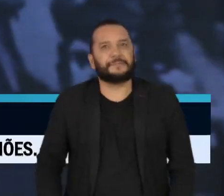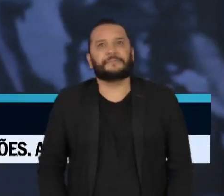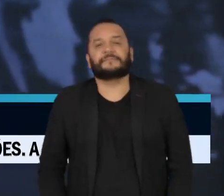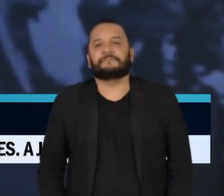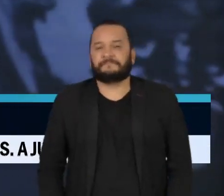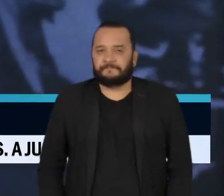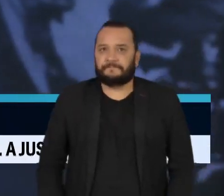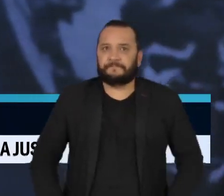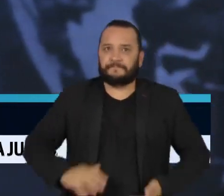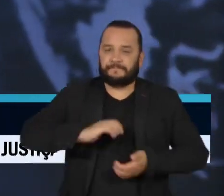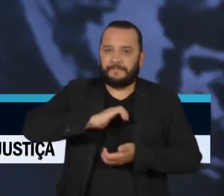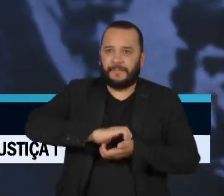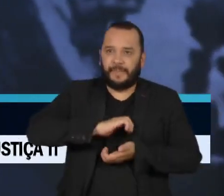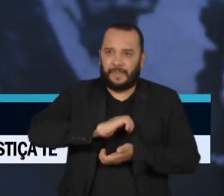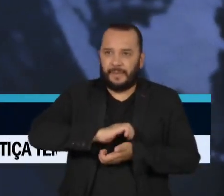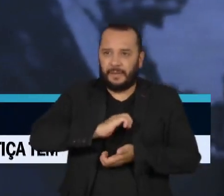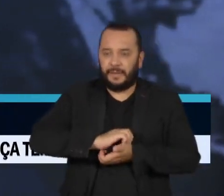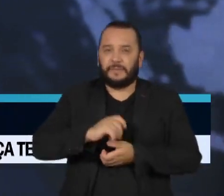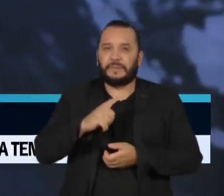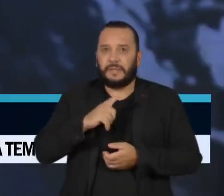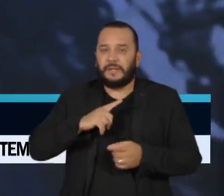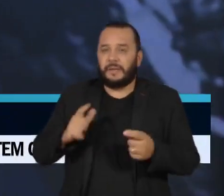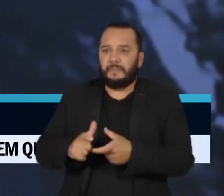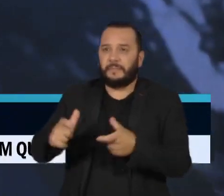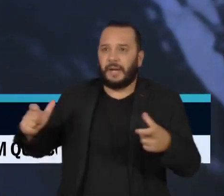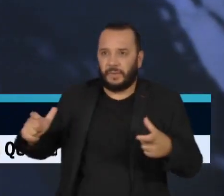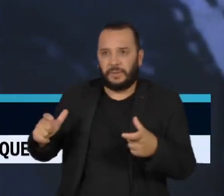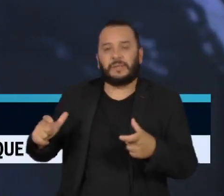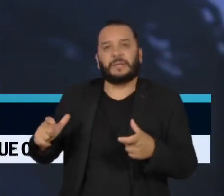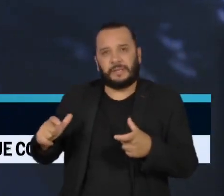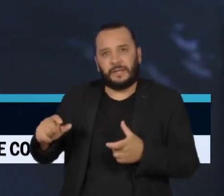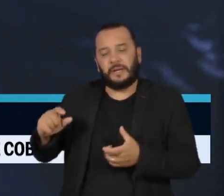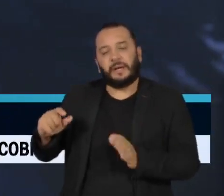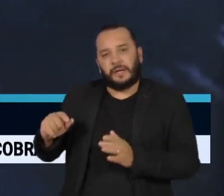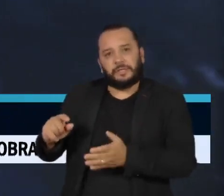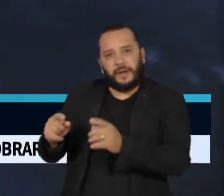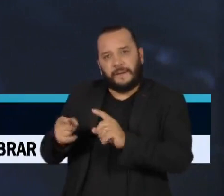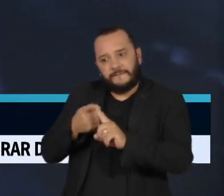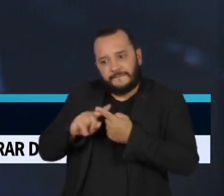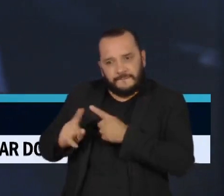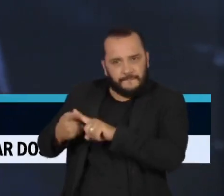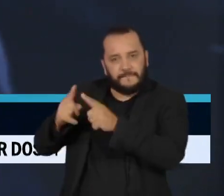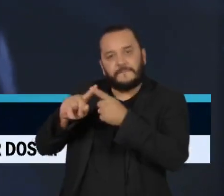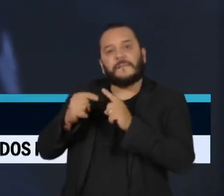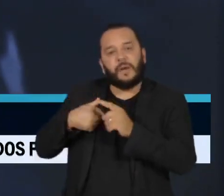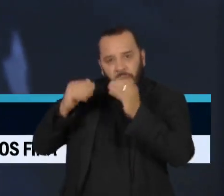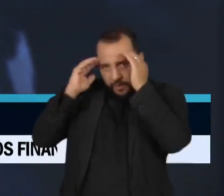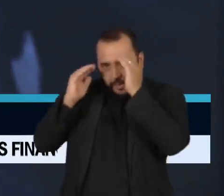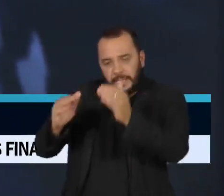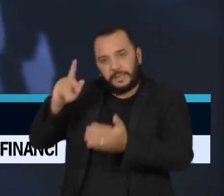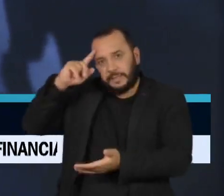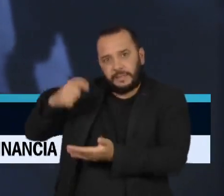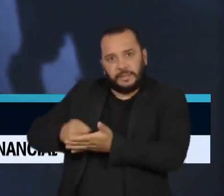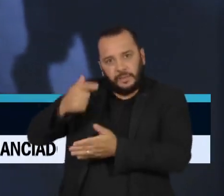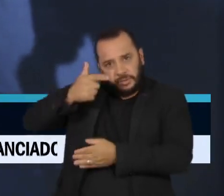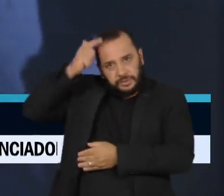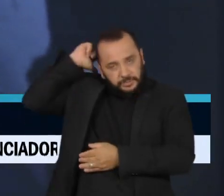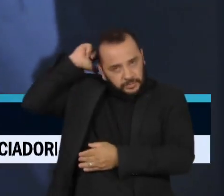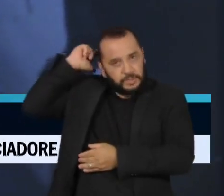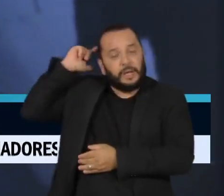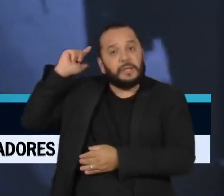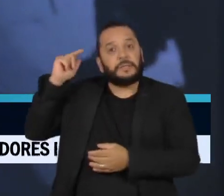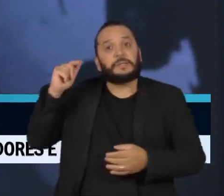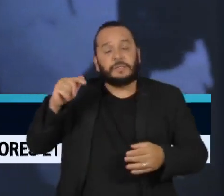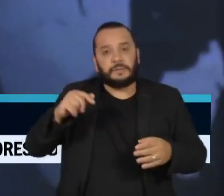O Supremo Tribunal Federal formou maioria para manter as decisões do ministro Alexandre de Moraes após os atos de vandalismo em